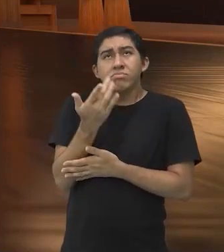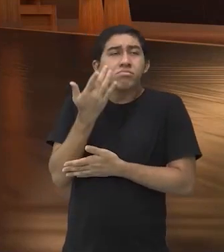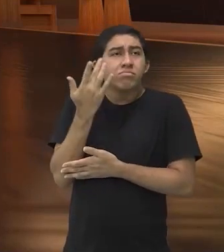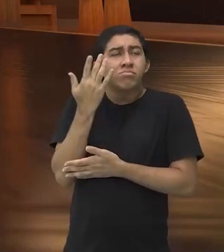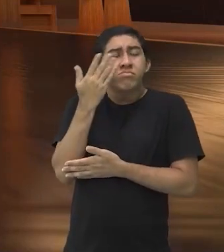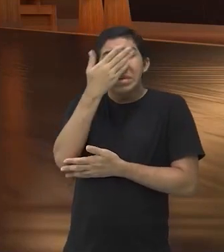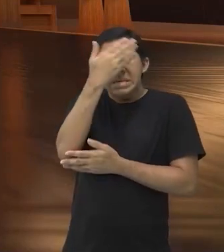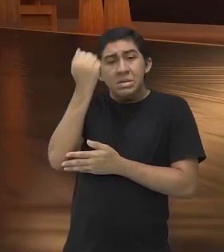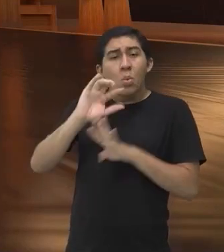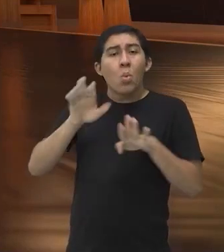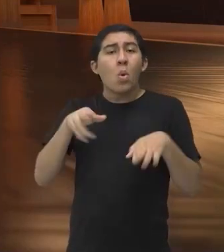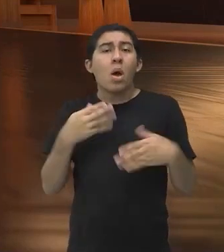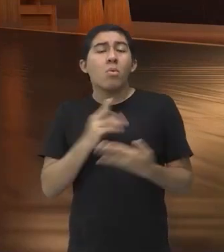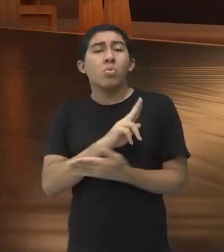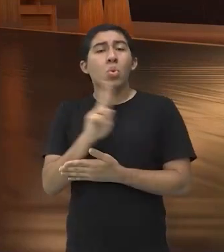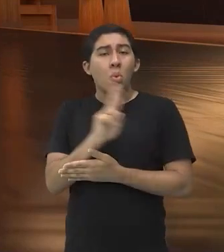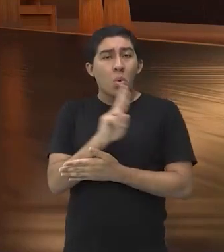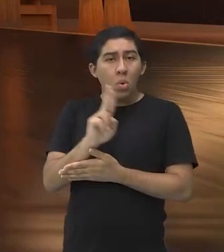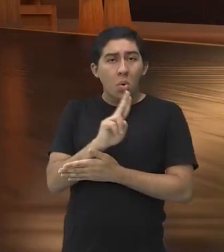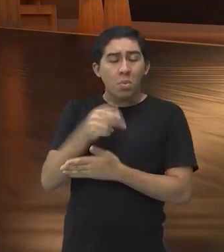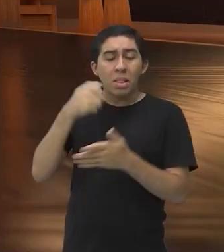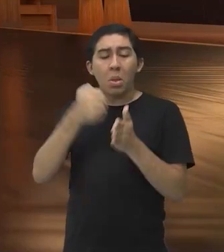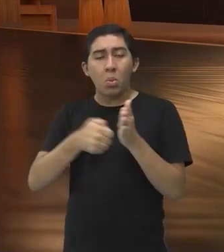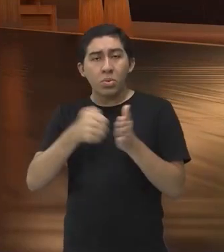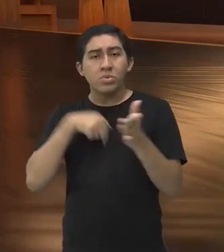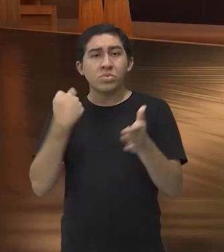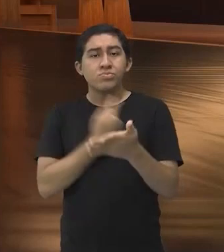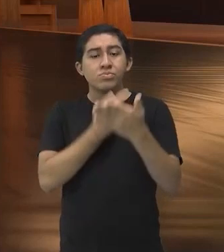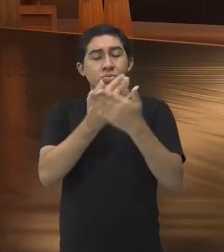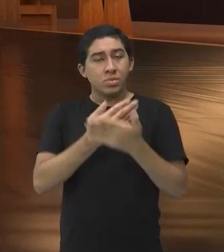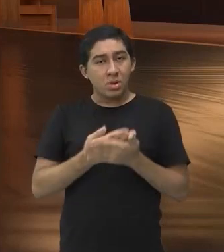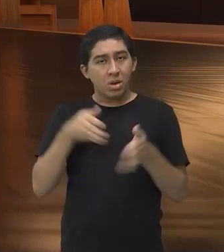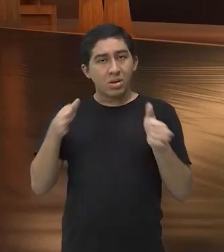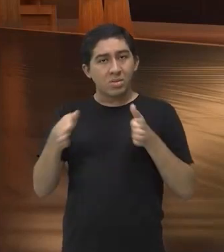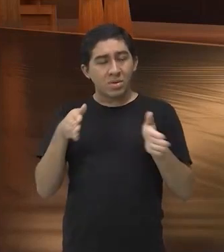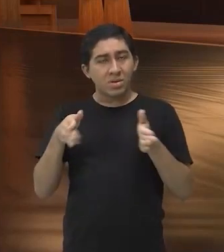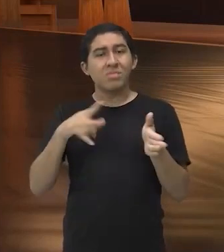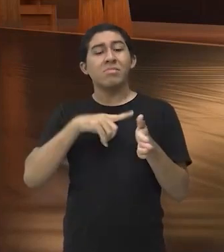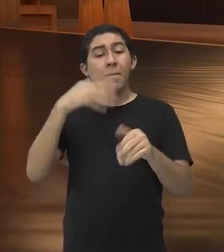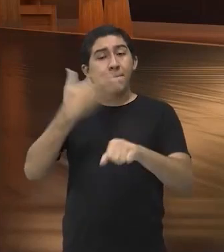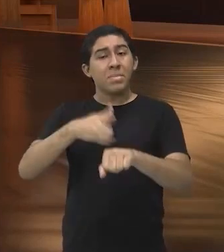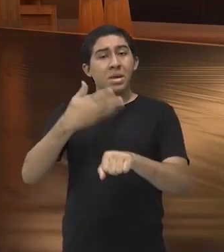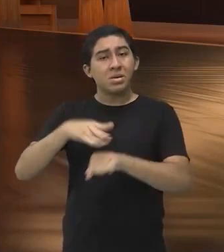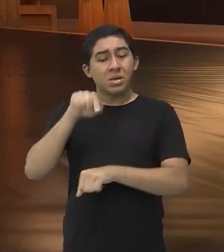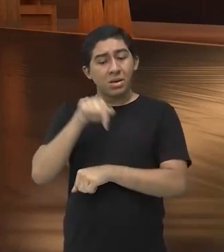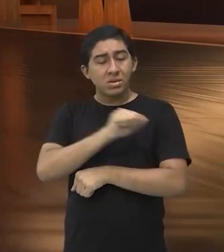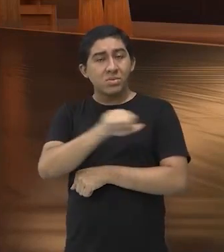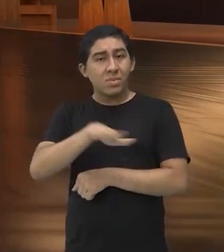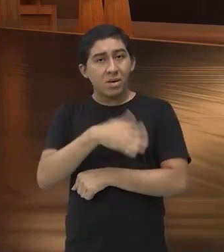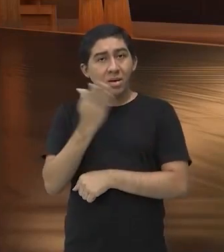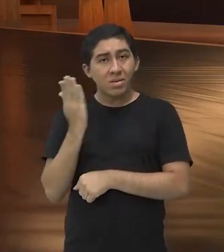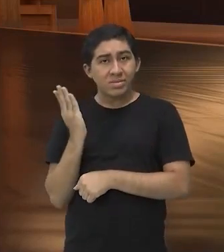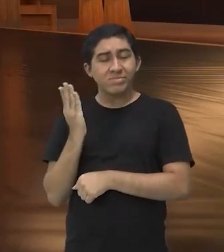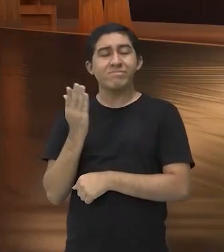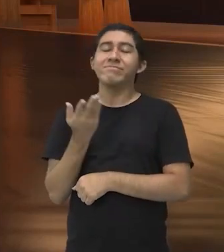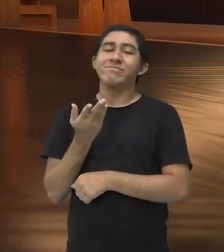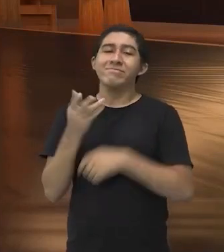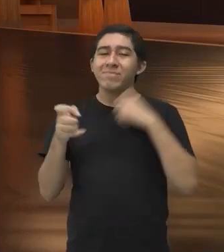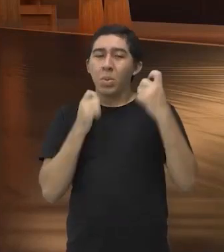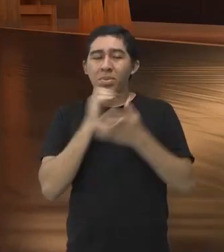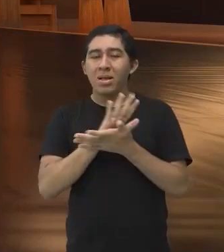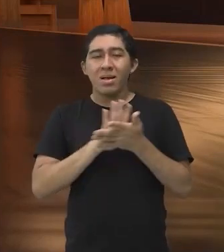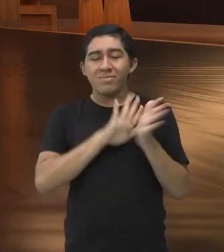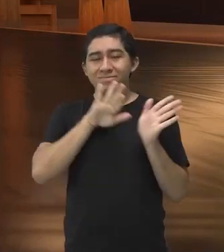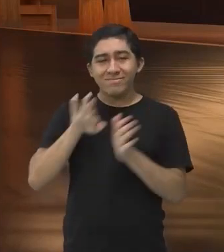lembra qual a luta que a gente estudou nessa unidade, qual a luta que é treinada aqui nesse ambiente, não se preocupa,